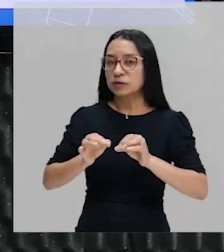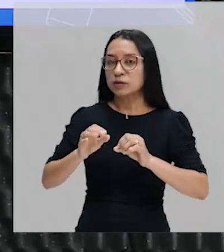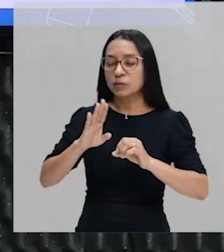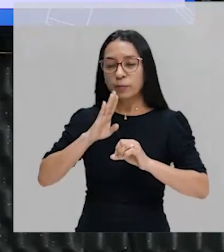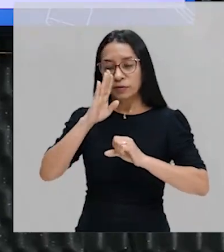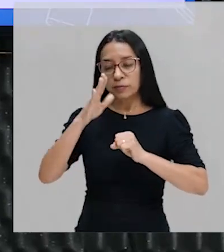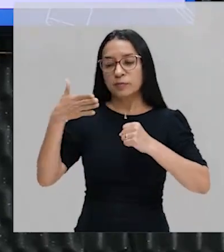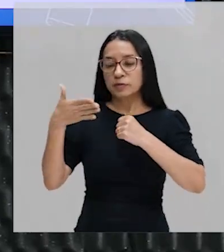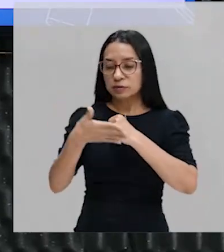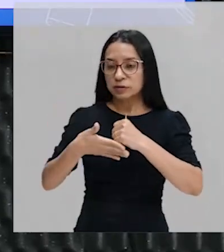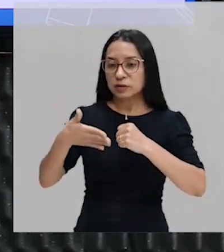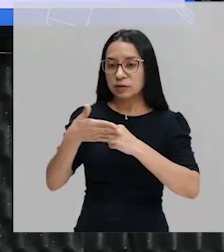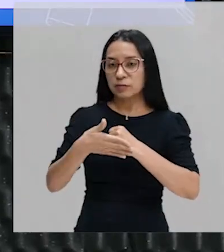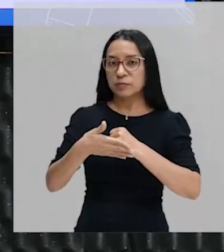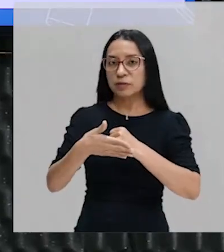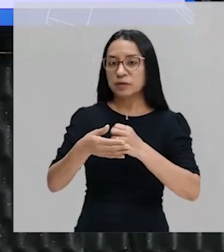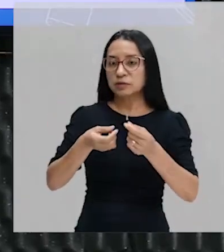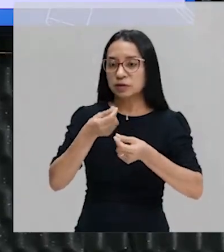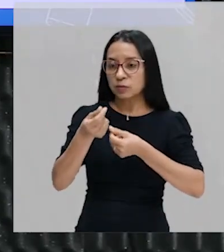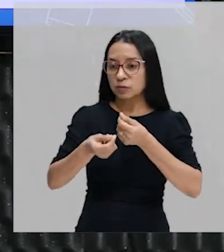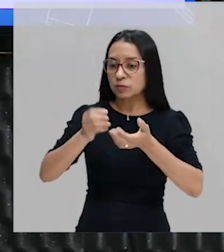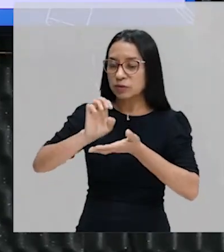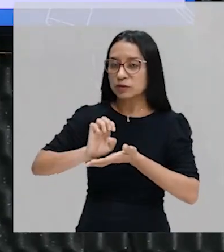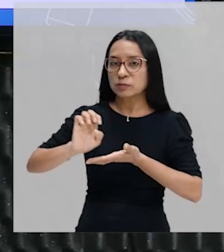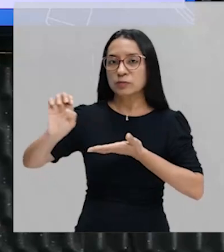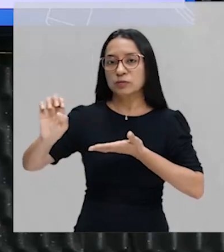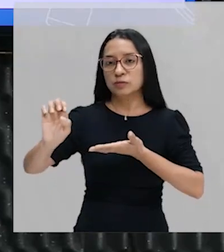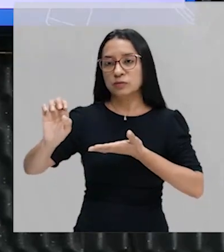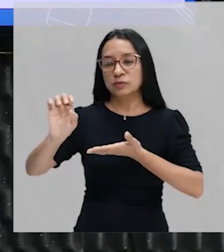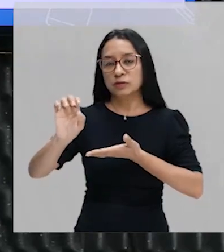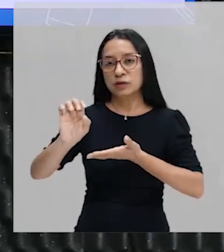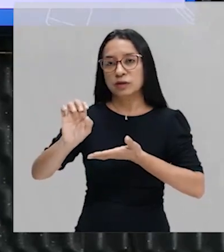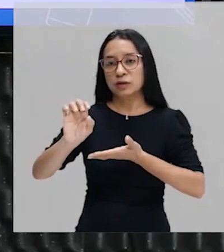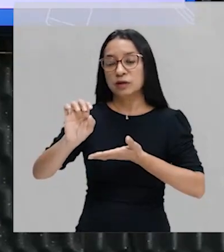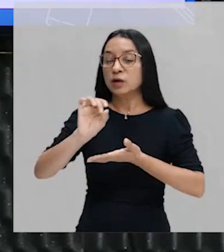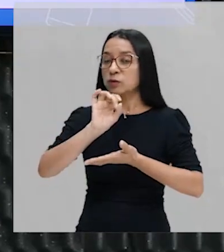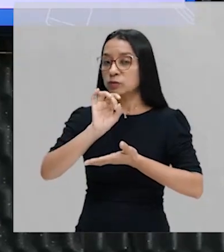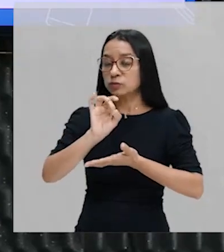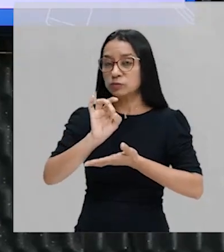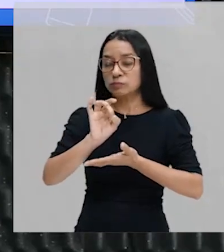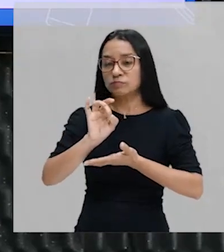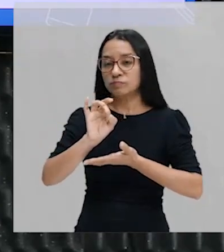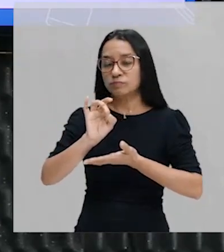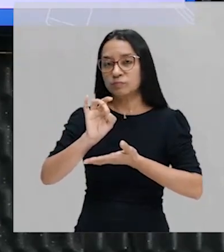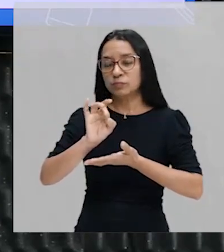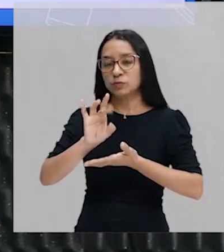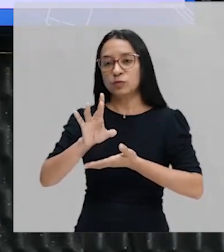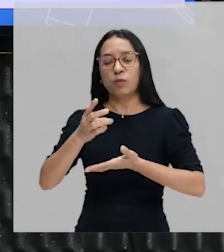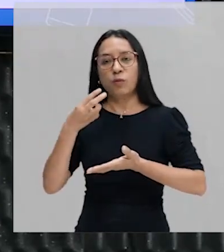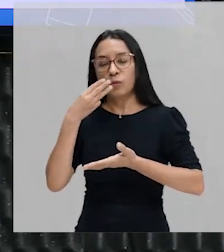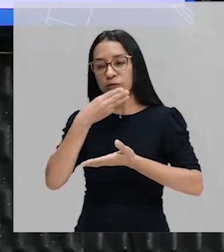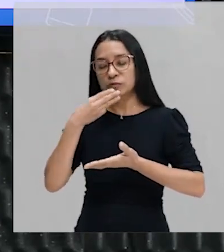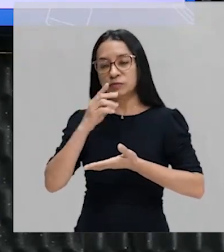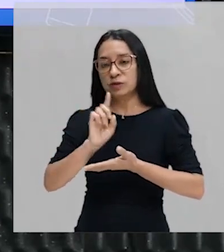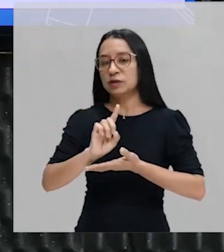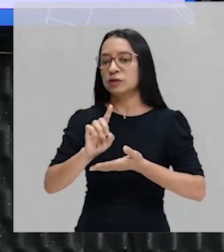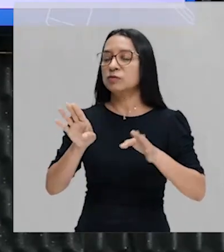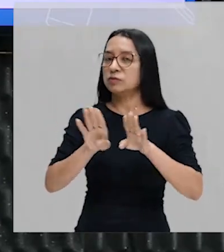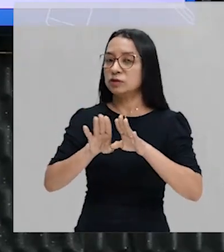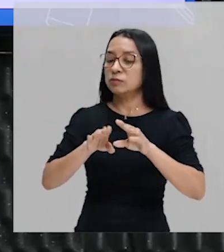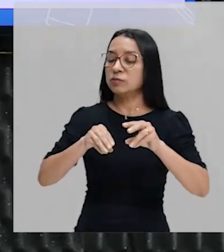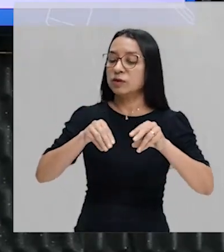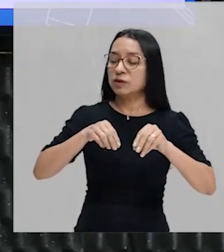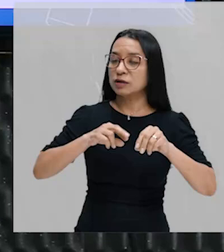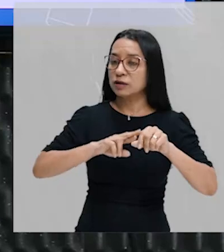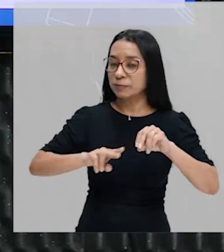exportadoras, não só como açúcar, mas também como mineração e até servindo também, porque no interior a pecuária vai